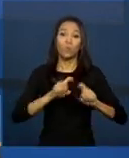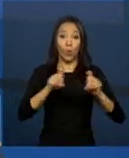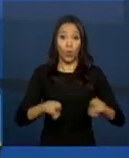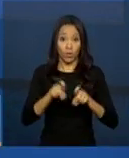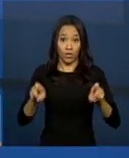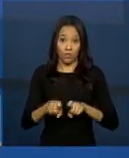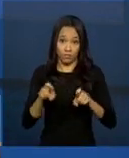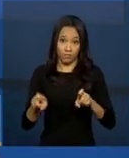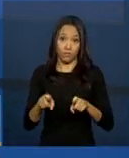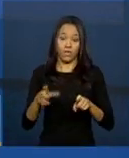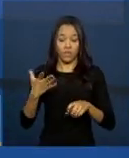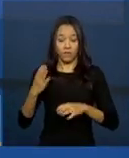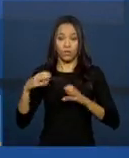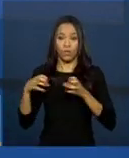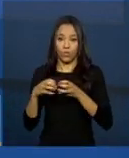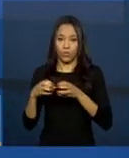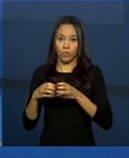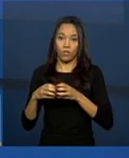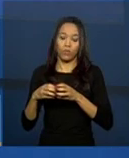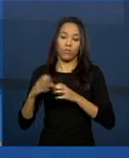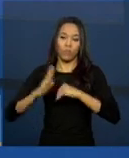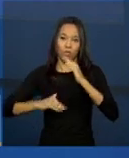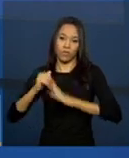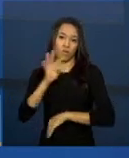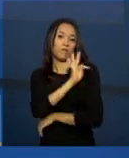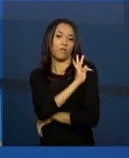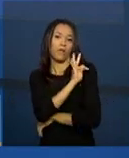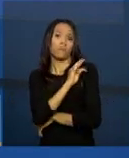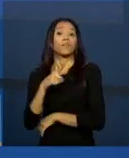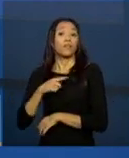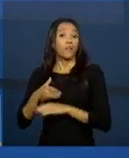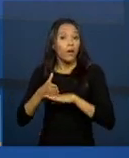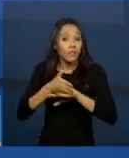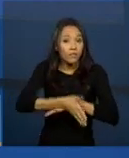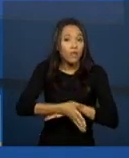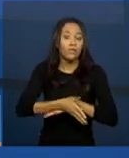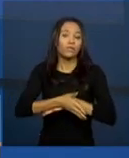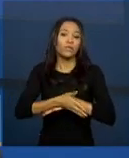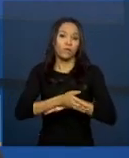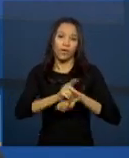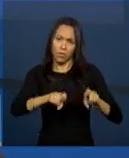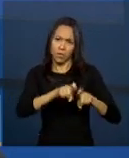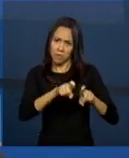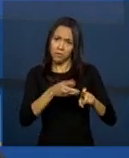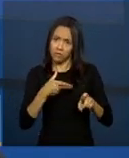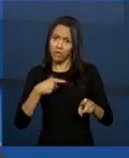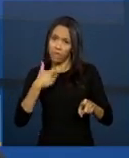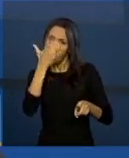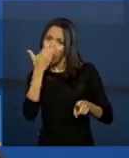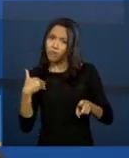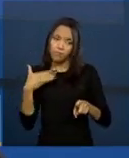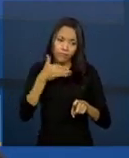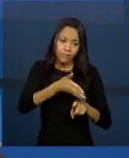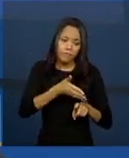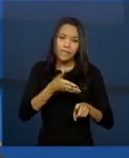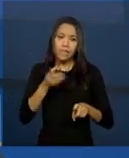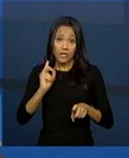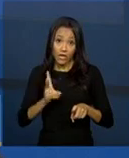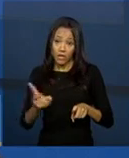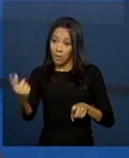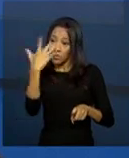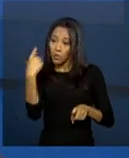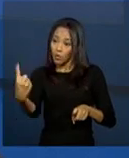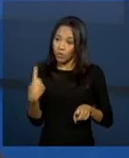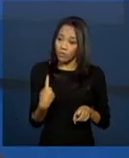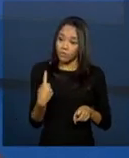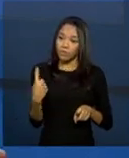Então, o técnico que faz o atendimento tem facilidade em ter acesso ao computador. Se ele tem acesso a isso, a cada atendimento que ele faz, ele